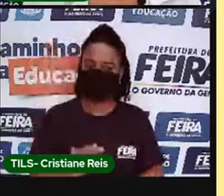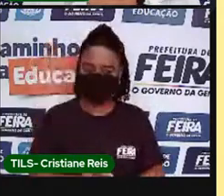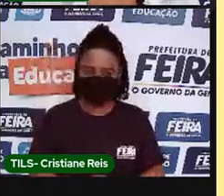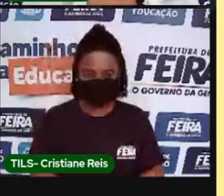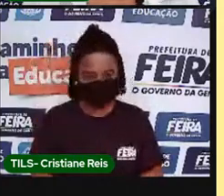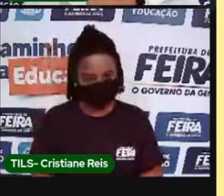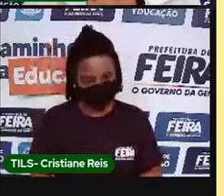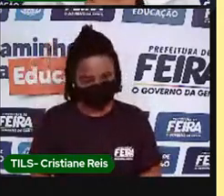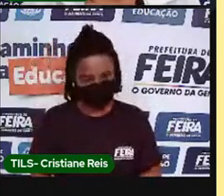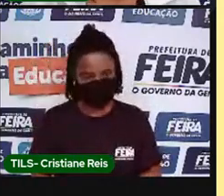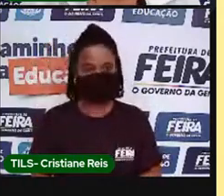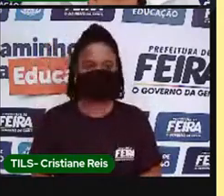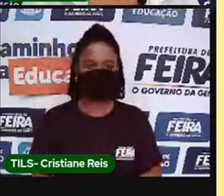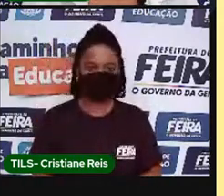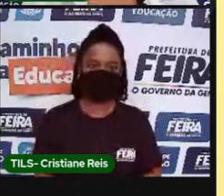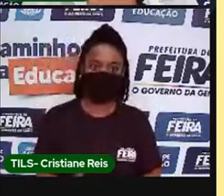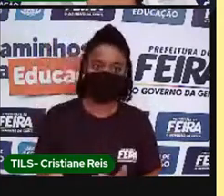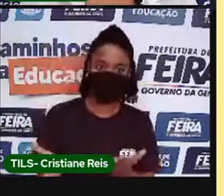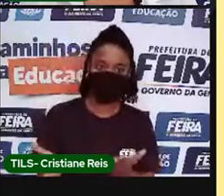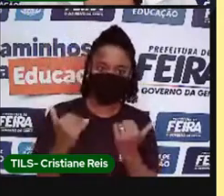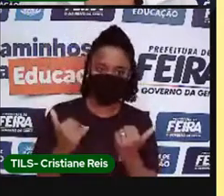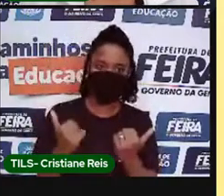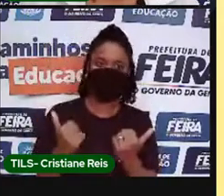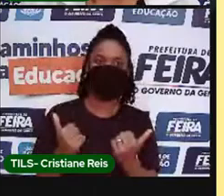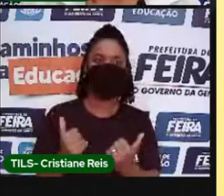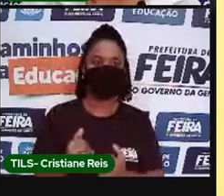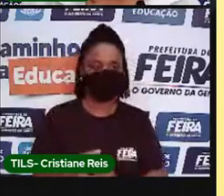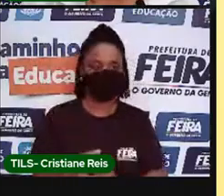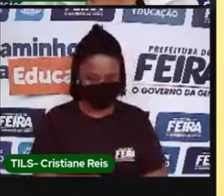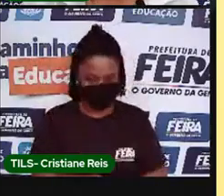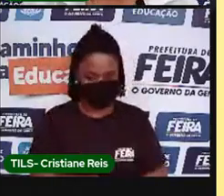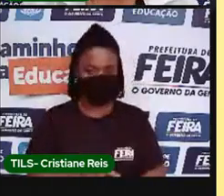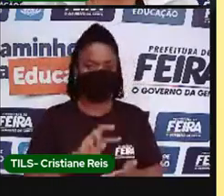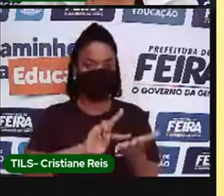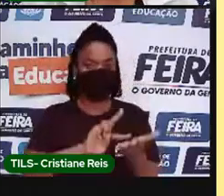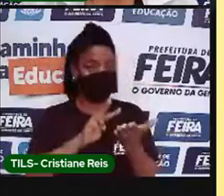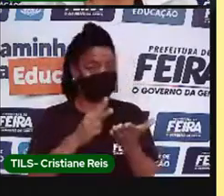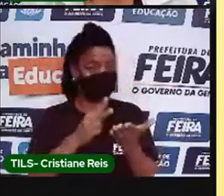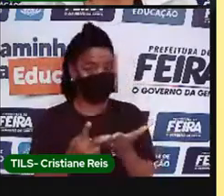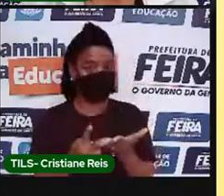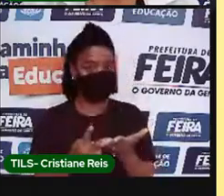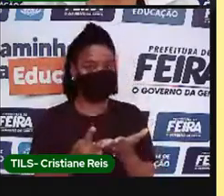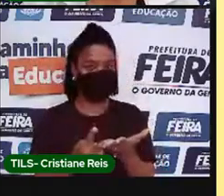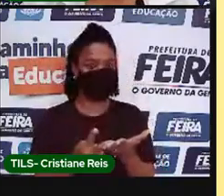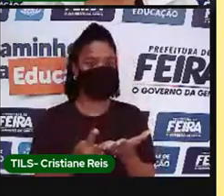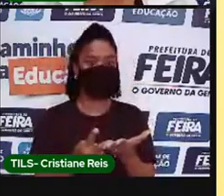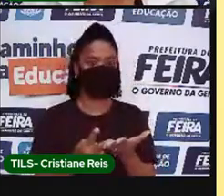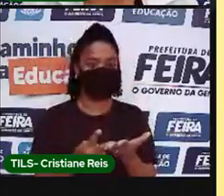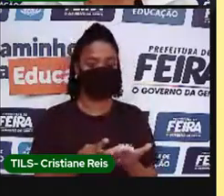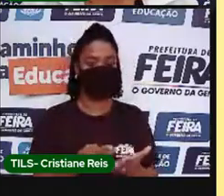Vamos lá. Número 4. O que o povo americano faz que